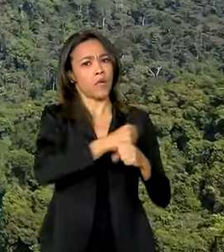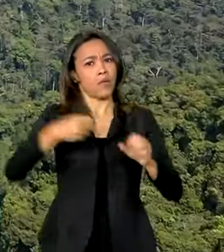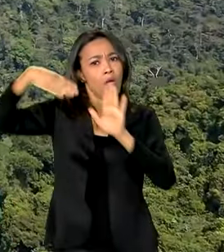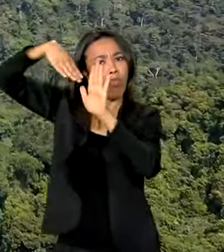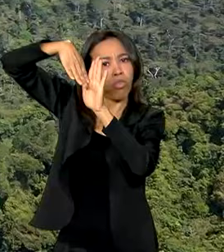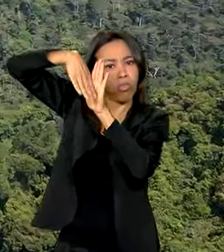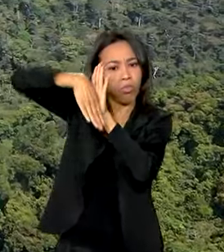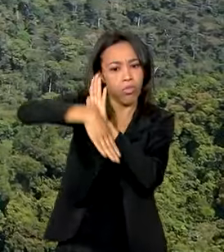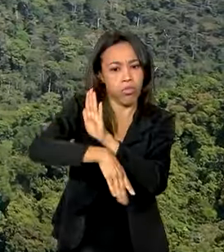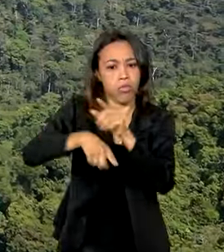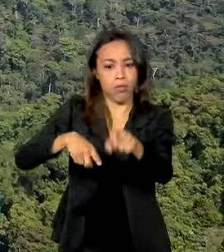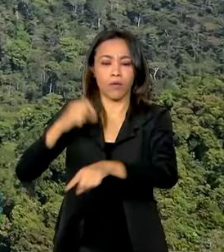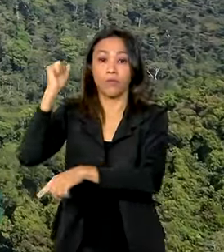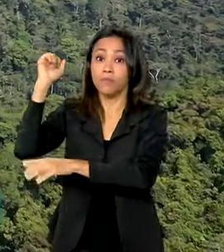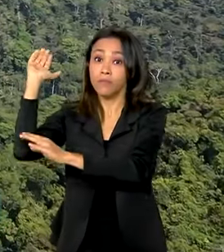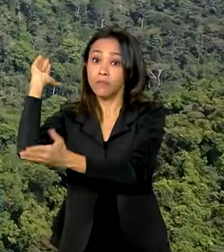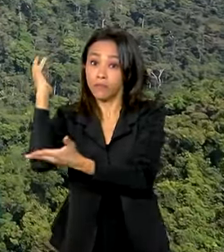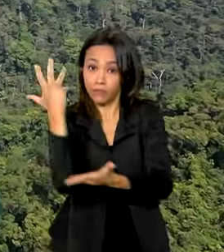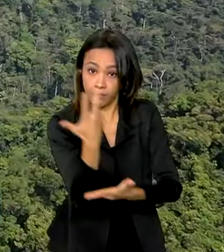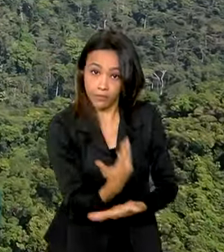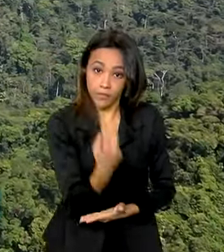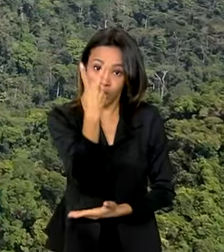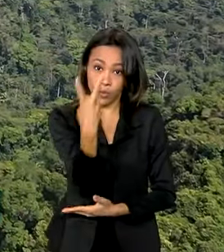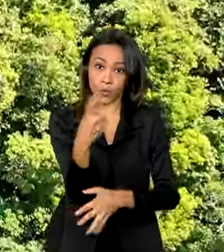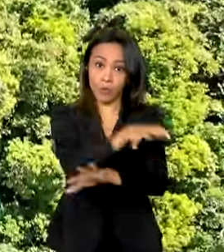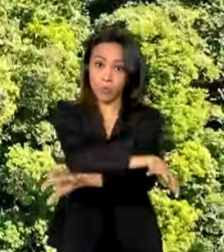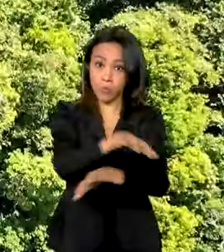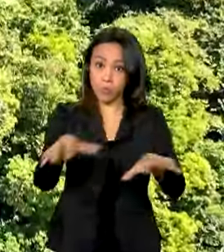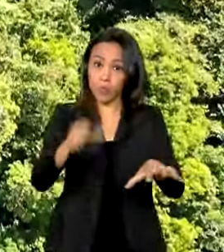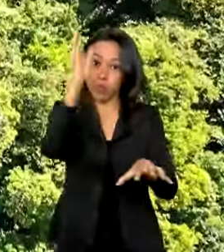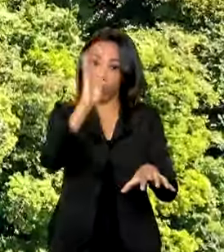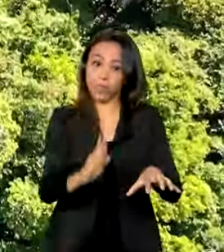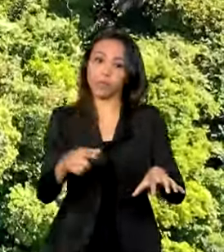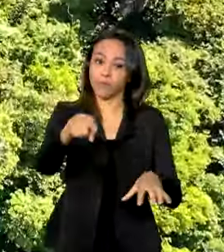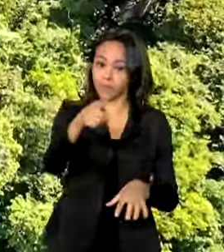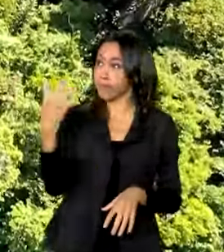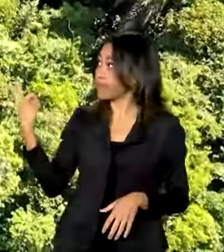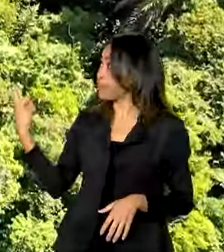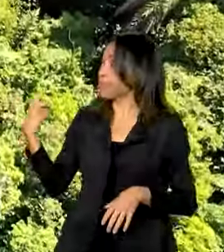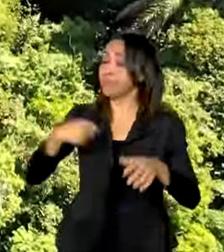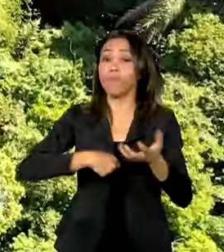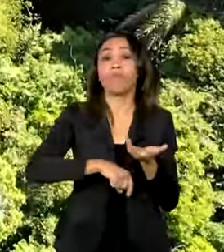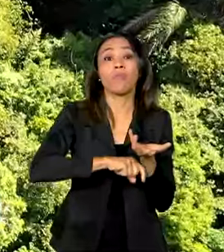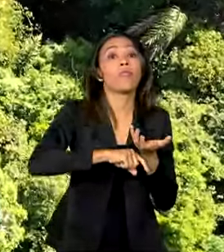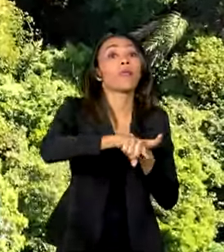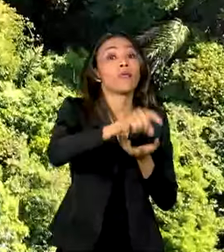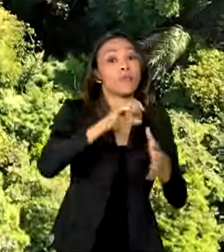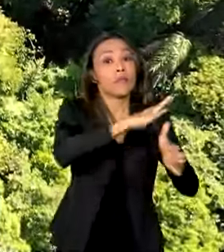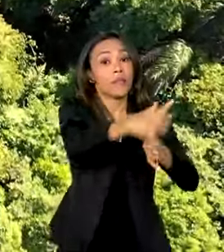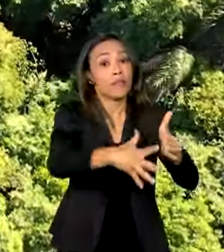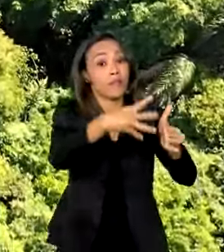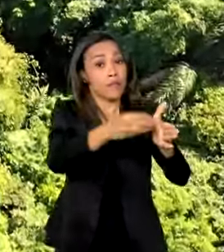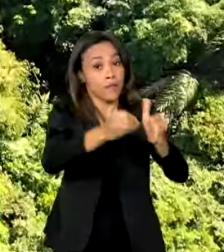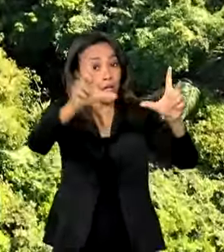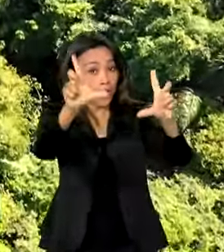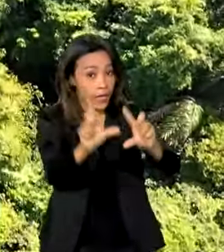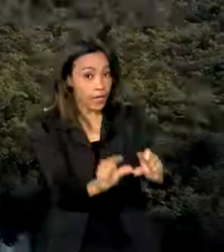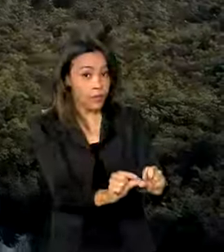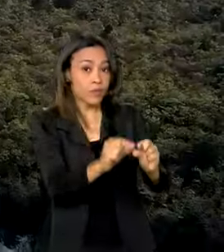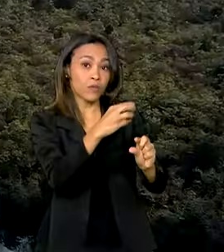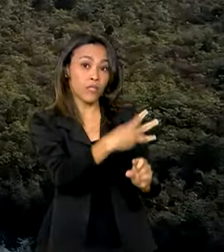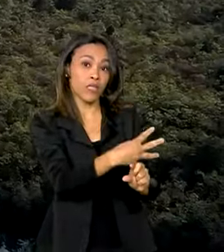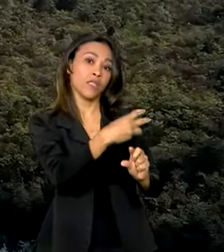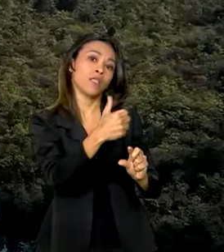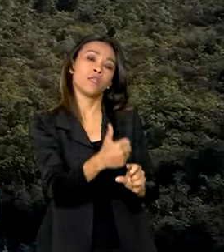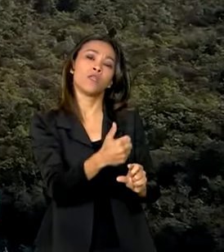desmatamento em dois dos principais biomas brasileiros. Na Amazônia, a queda do desmatamento foi de 31,2%